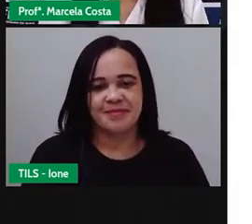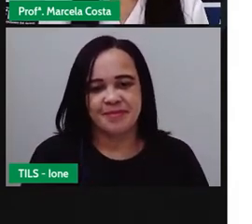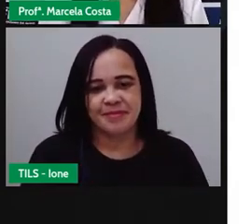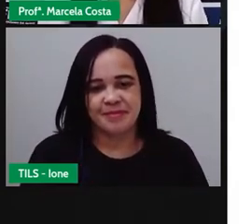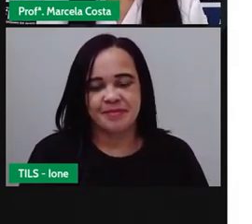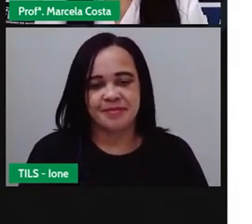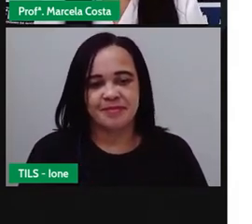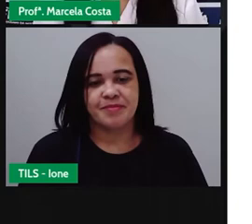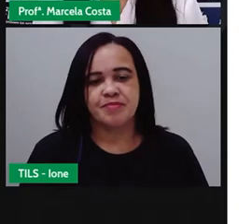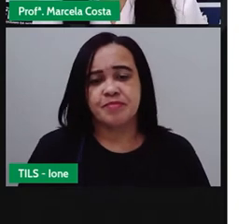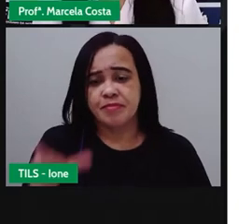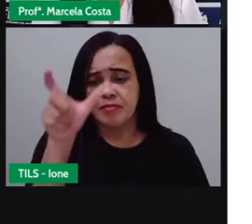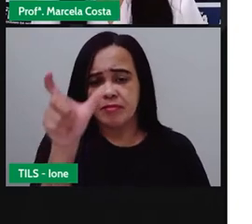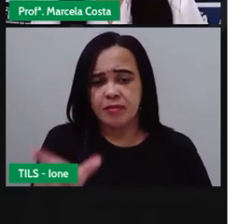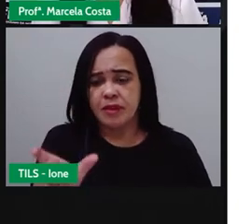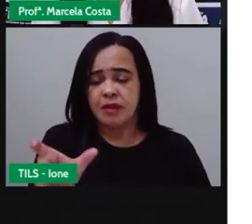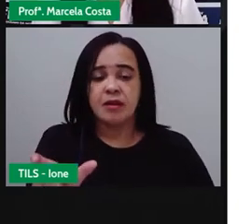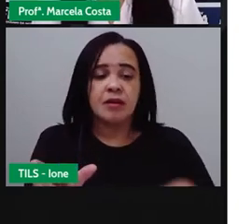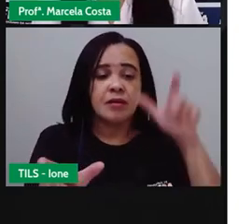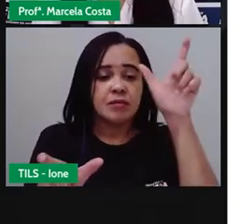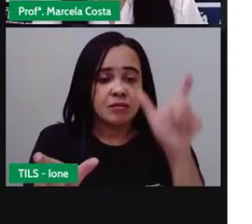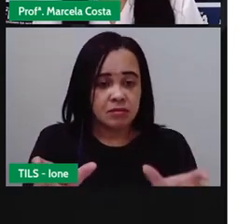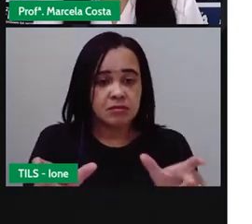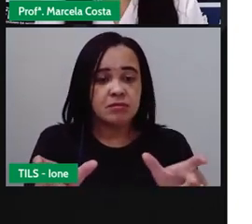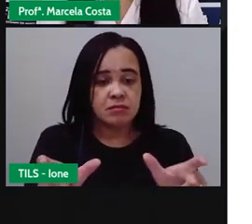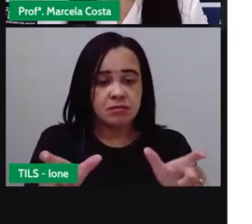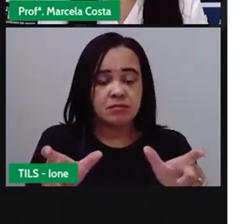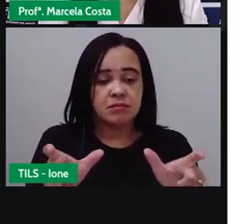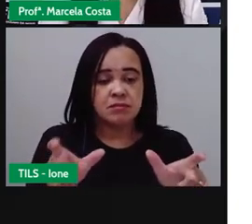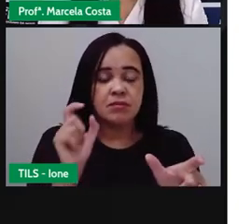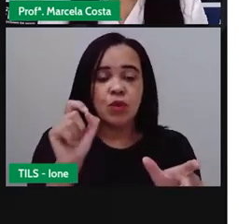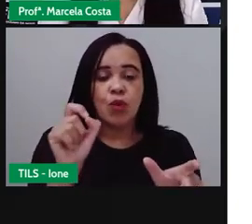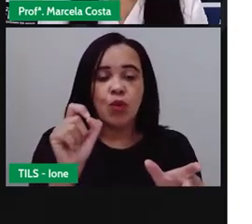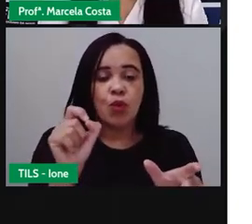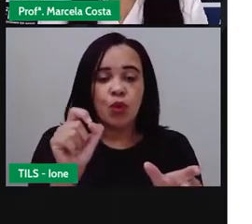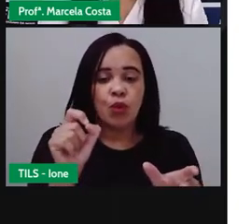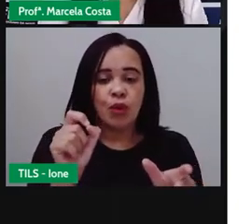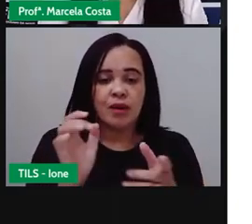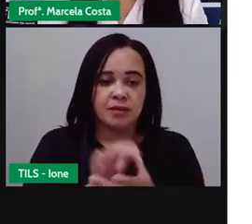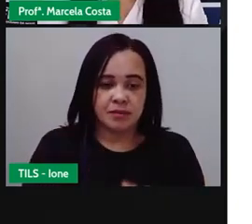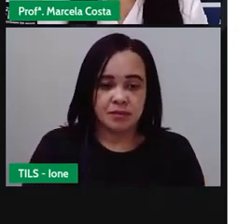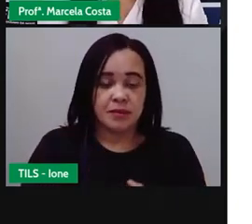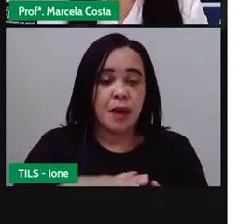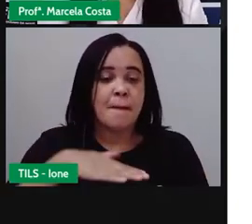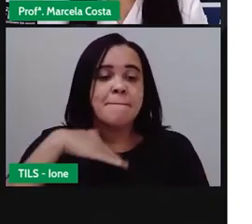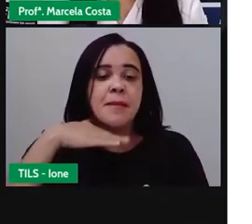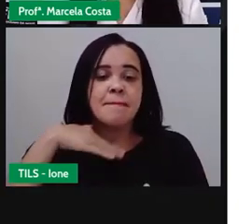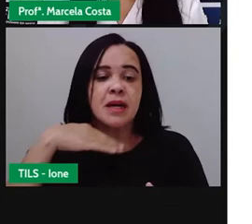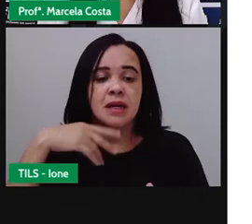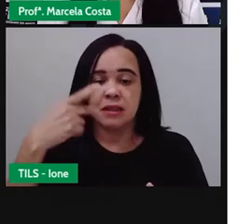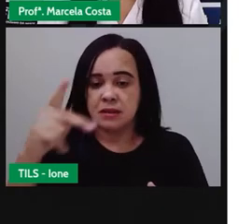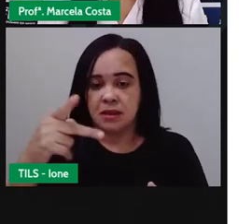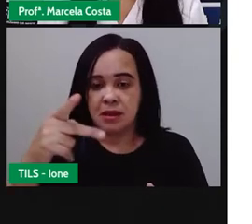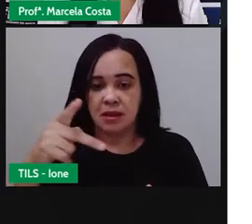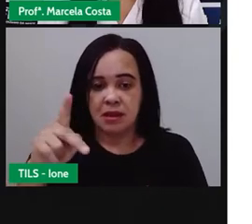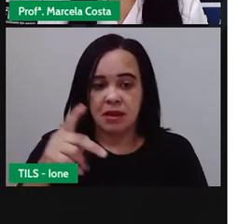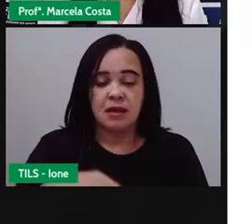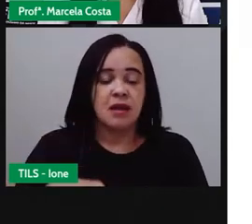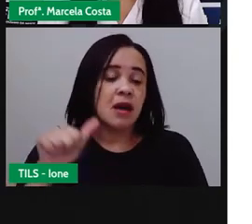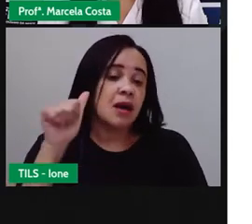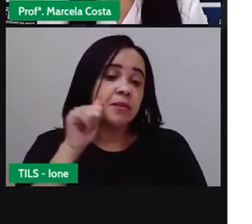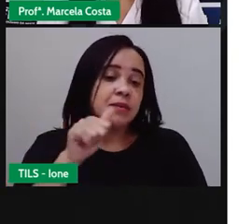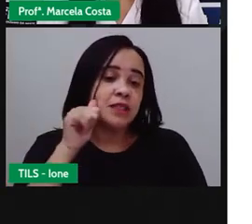Vamos ver agora o nome dos personagens. Então, amante, a mãe, a